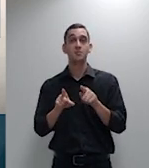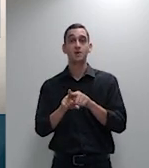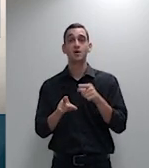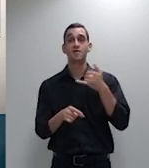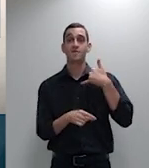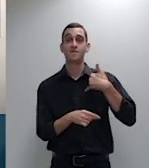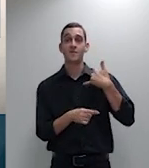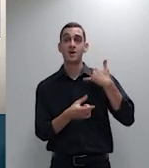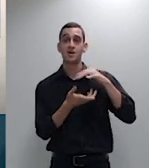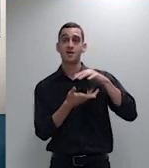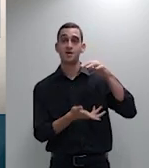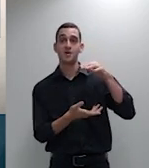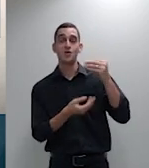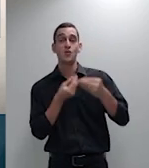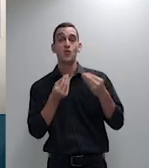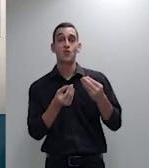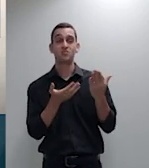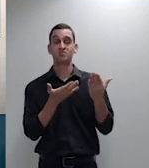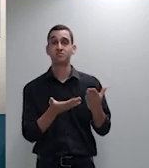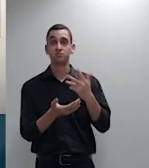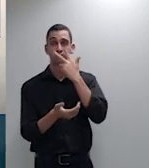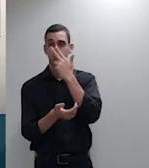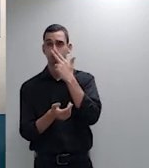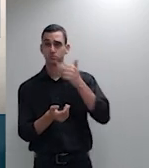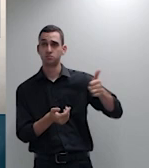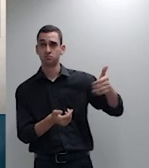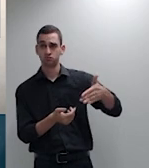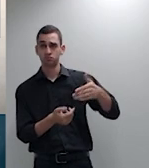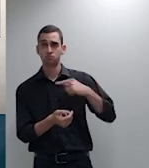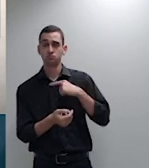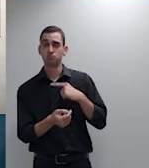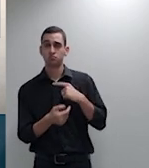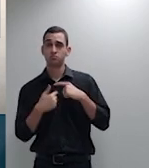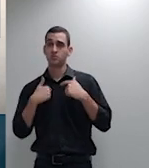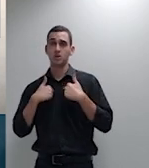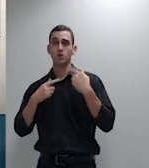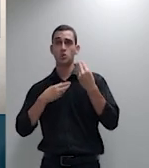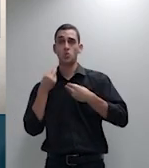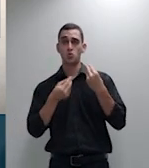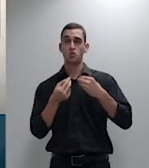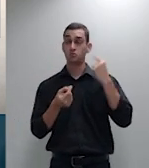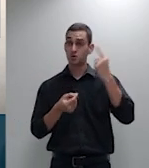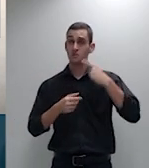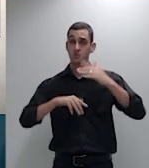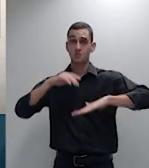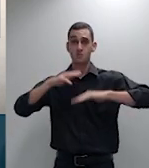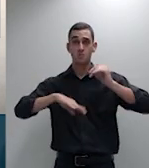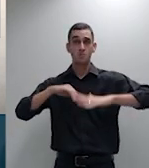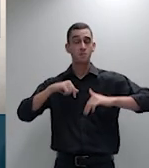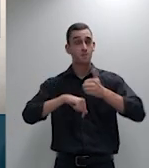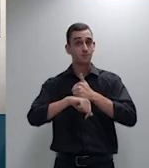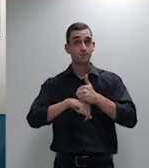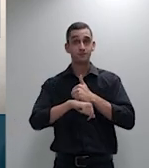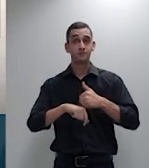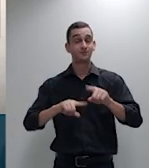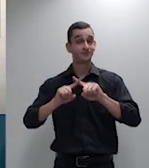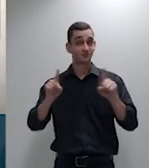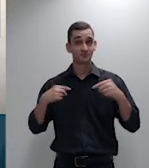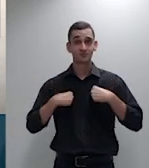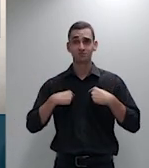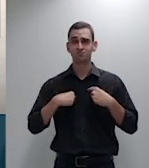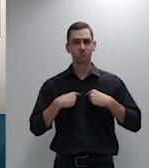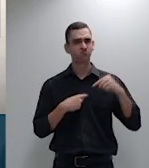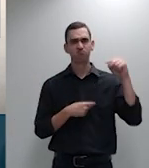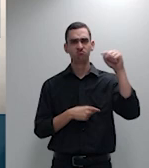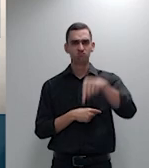a alianesa da minha advocacia humilha mas eu visto a camisa do brasileiro que